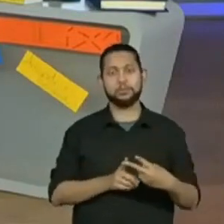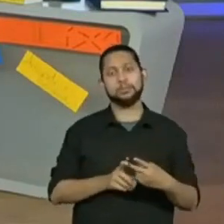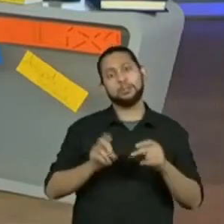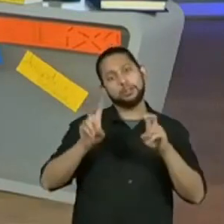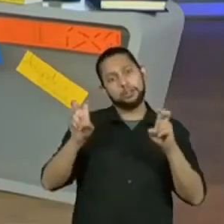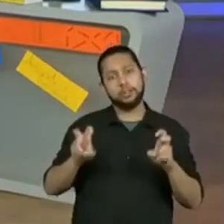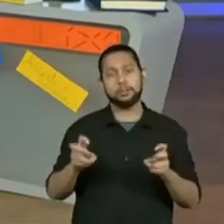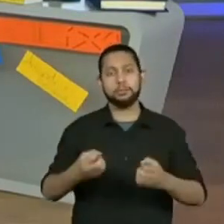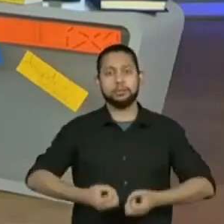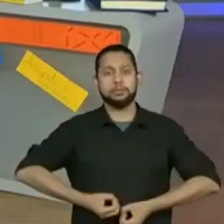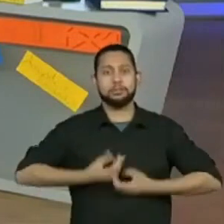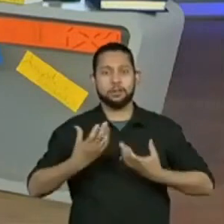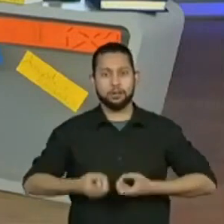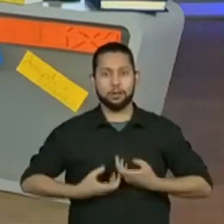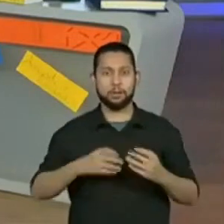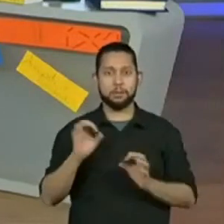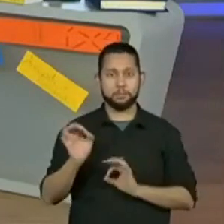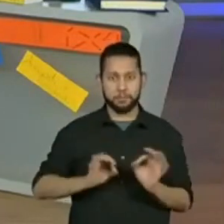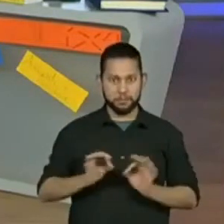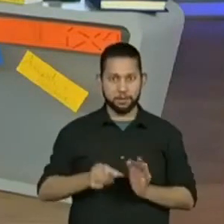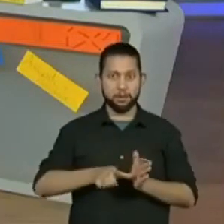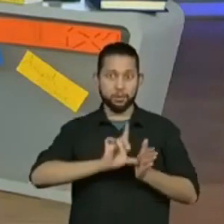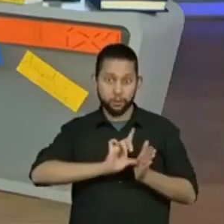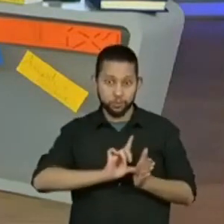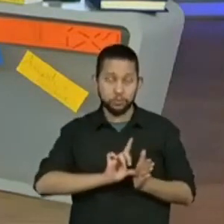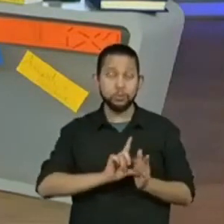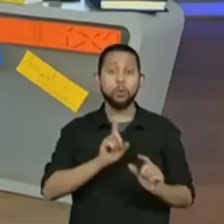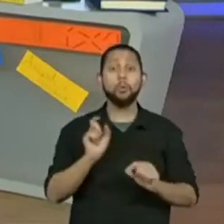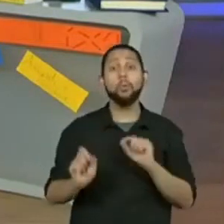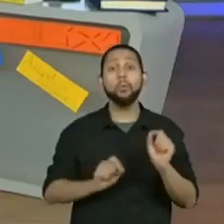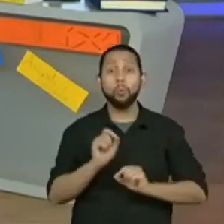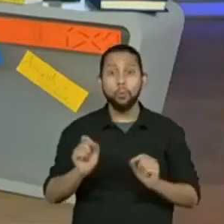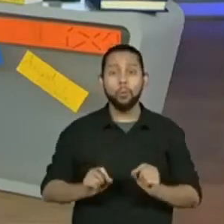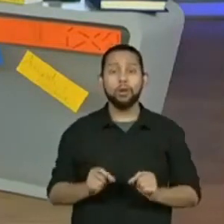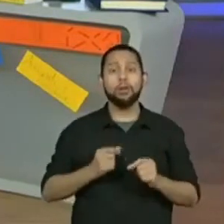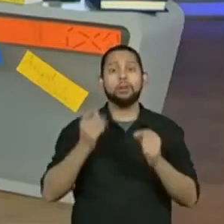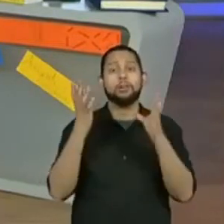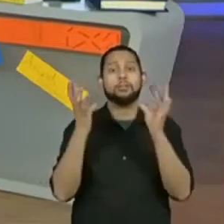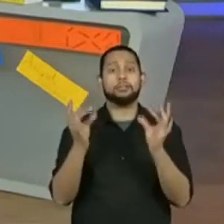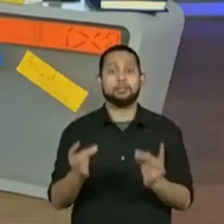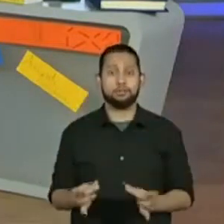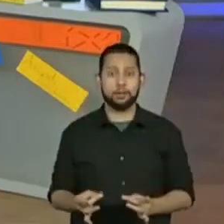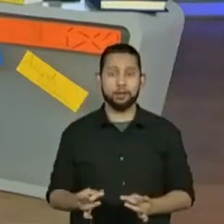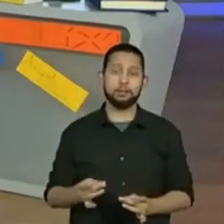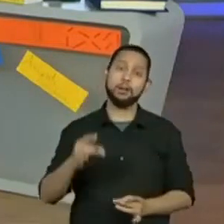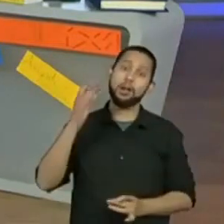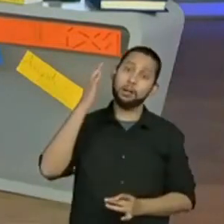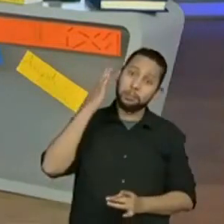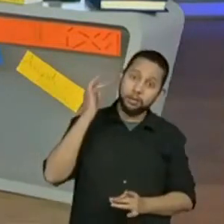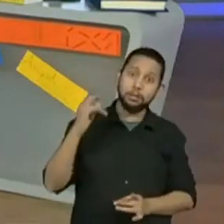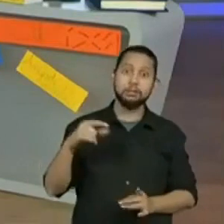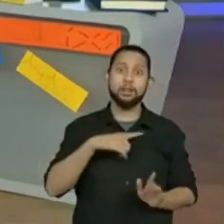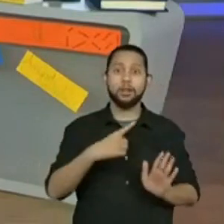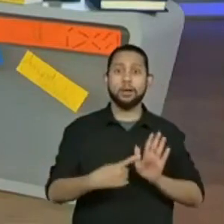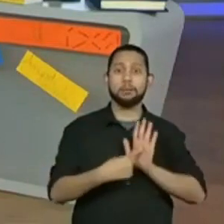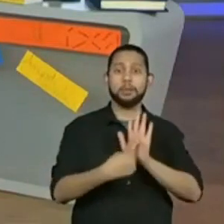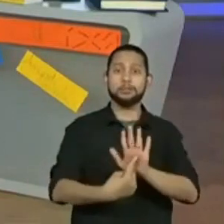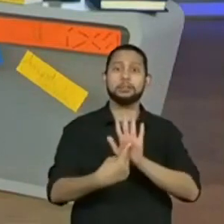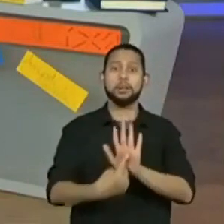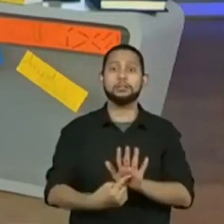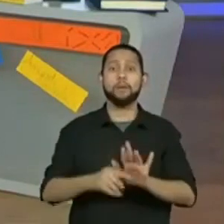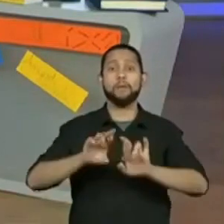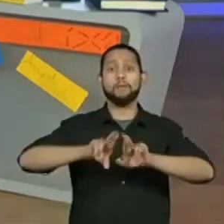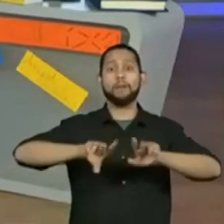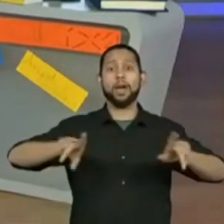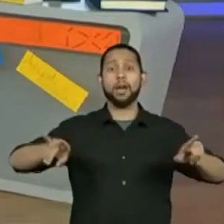para o Sarau, nós entraremos em alguns detalhes referentes aos tipos de apresentação, retomaremos